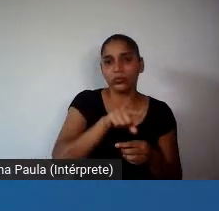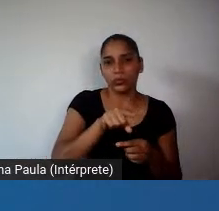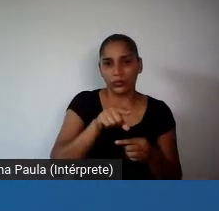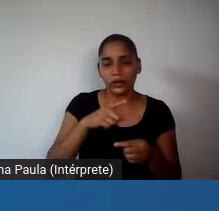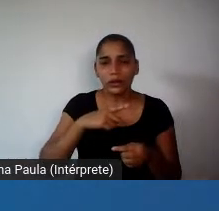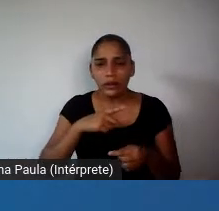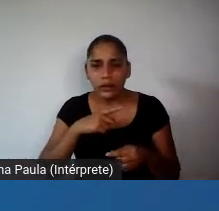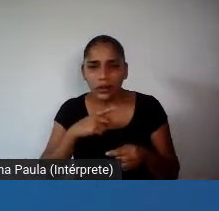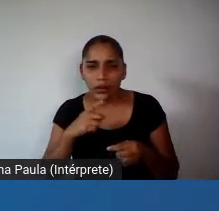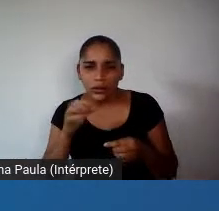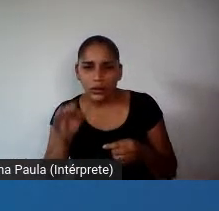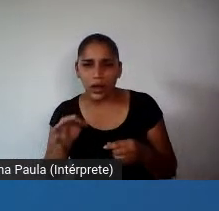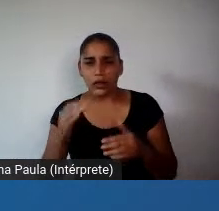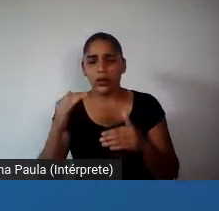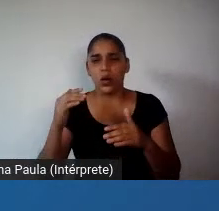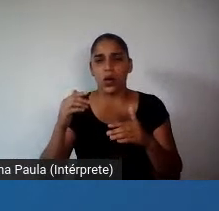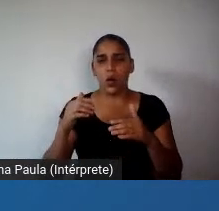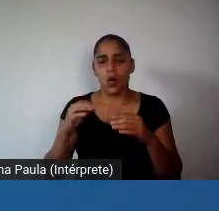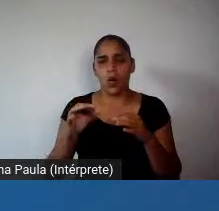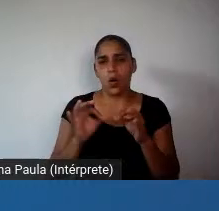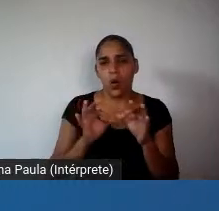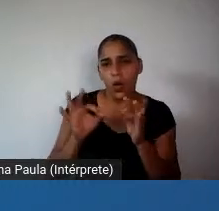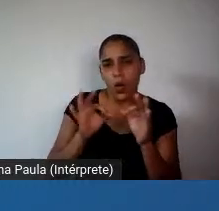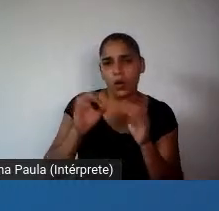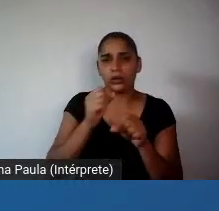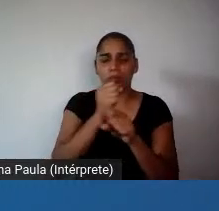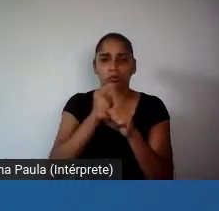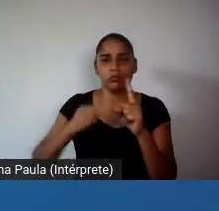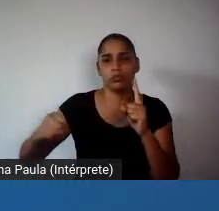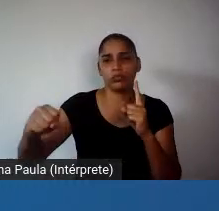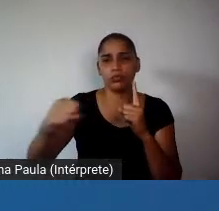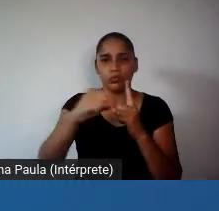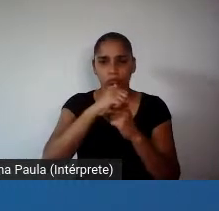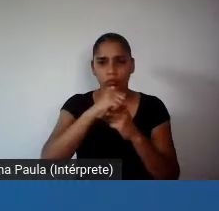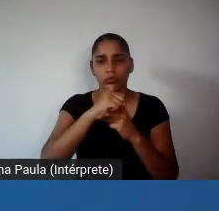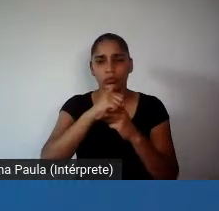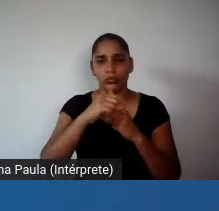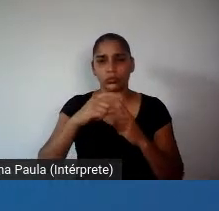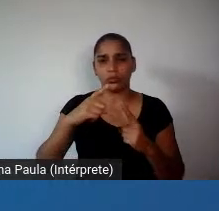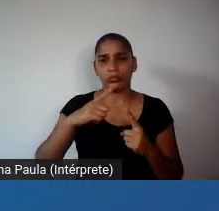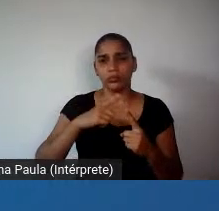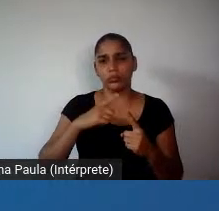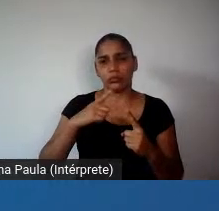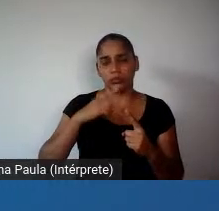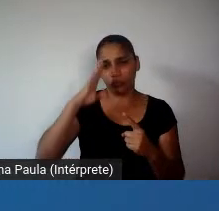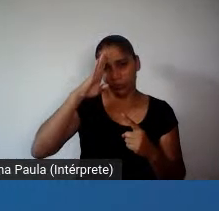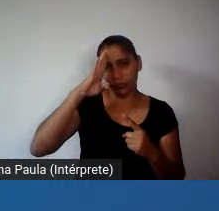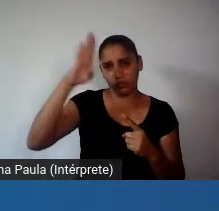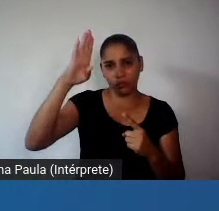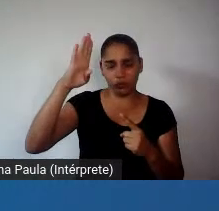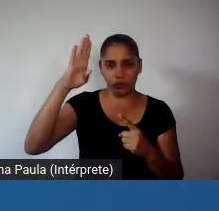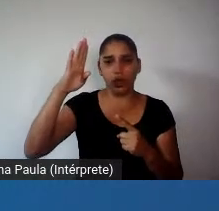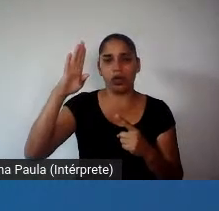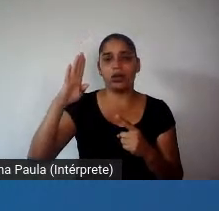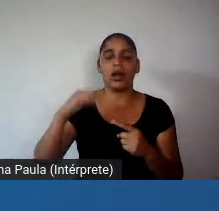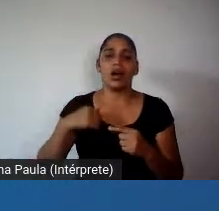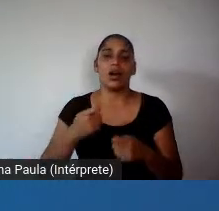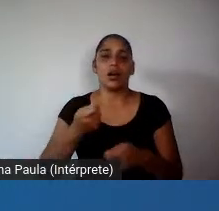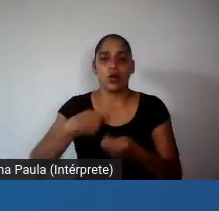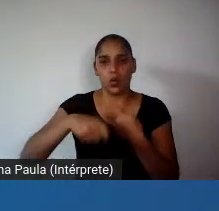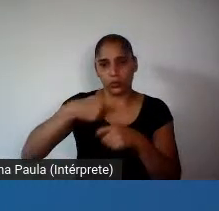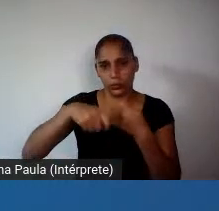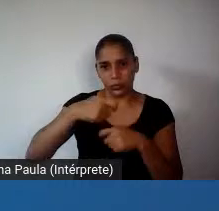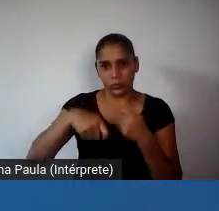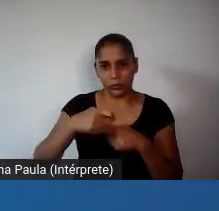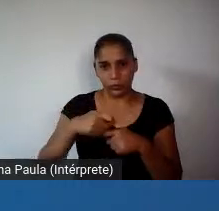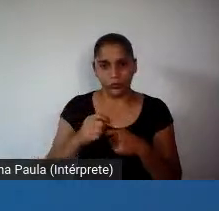certa ordem social que presidia a própria, a própria ordem econômica. E